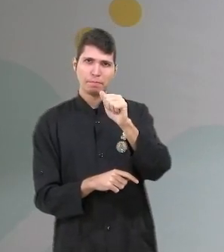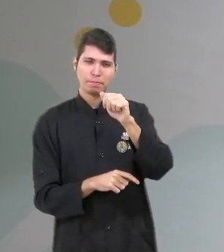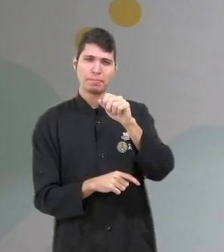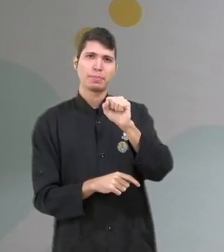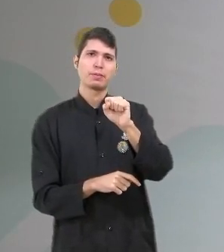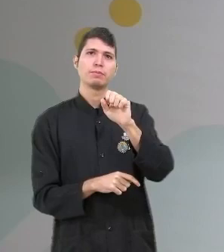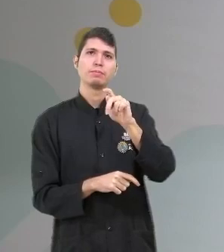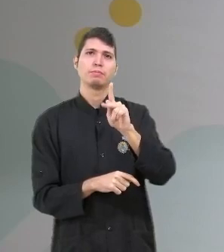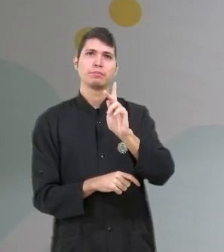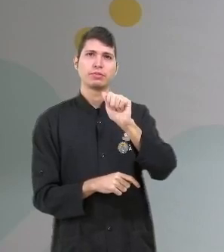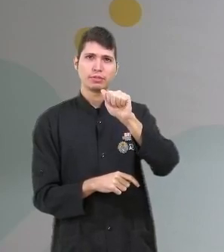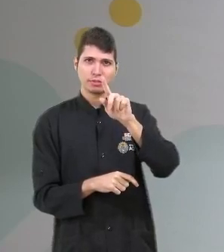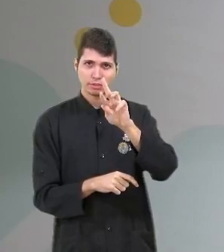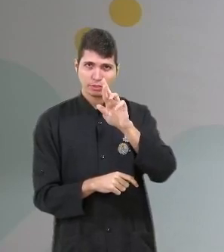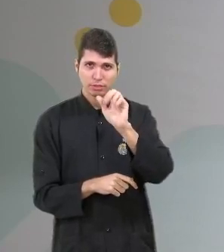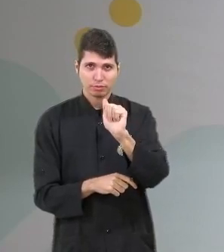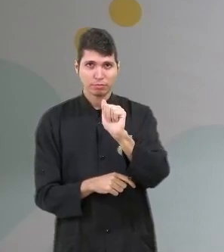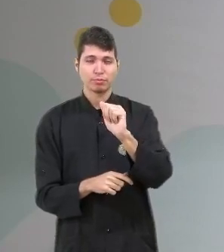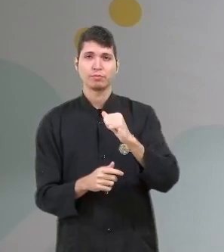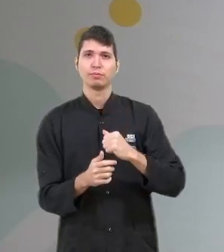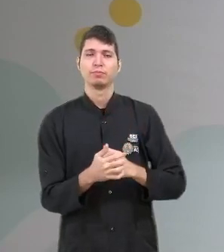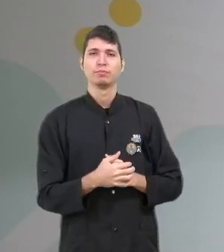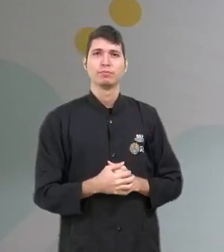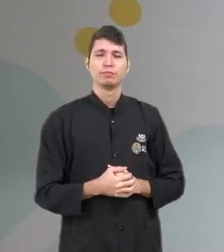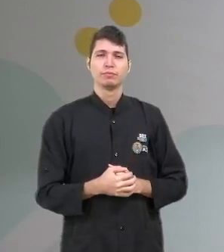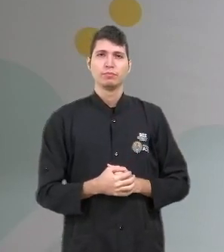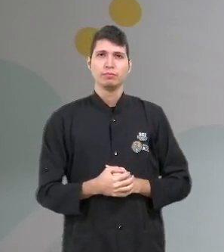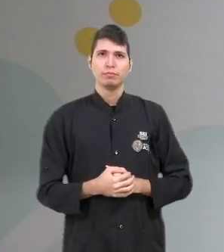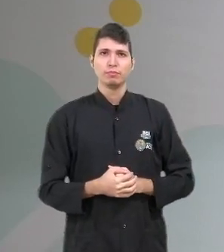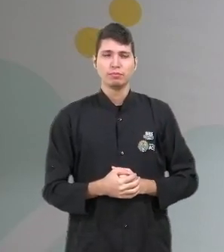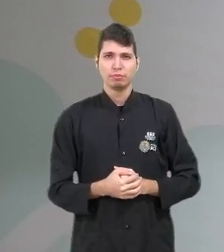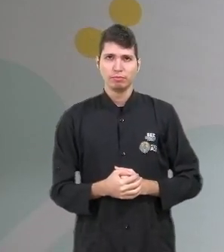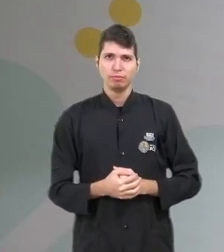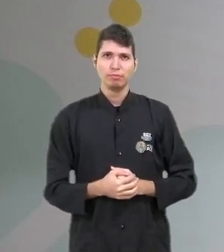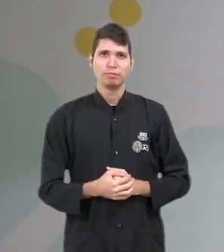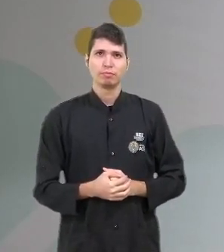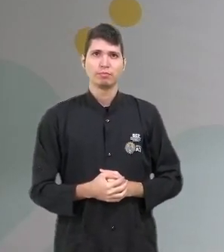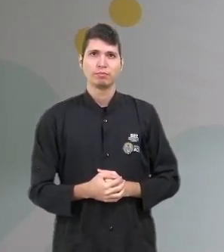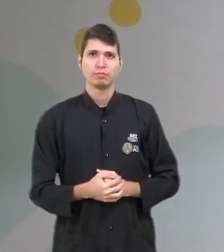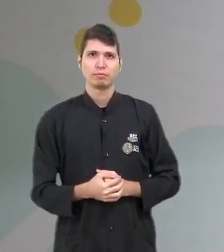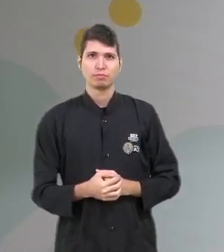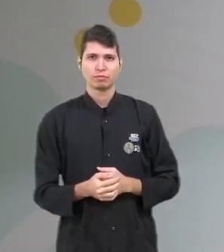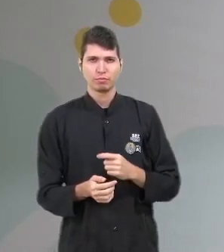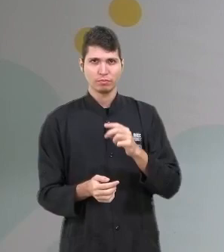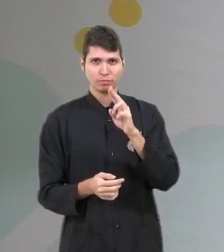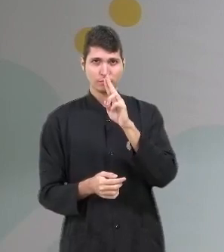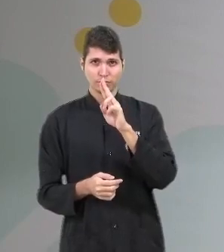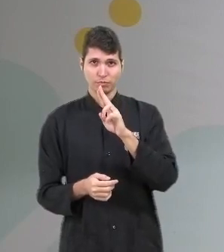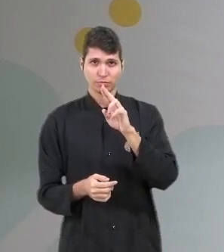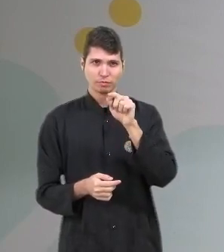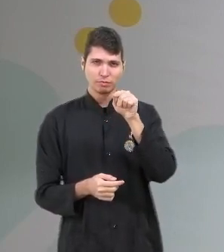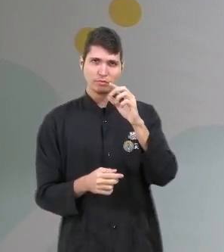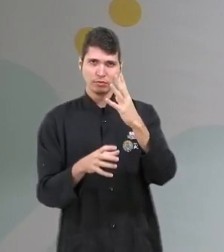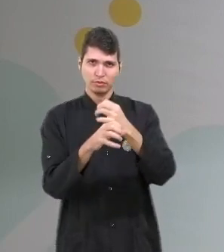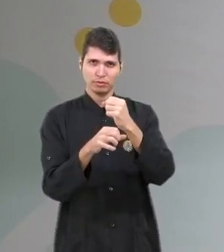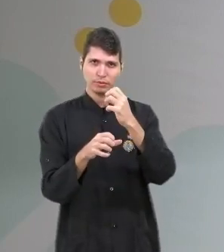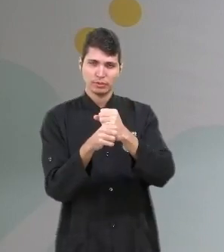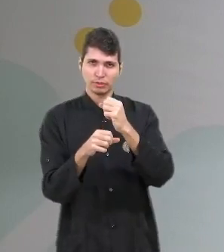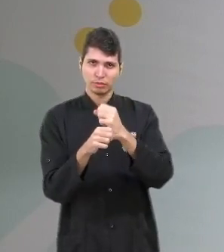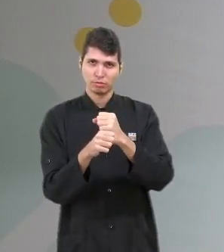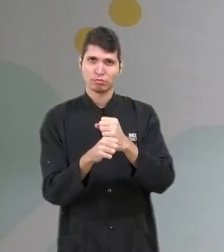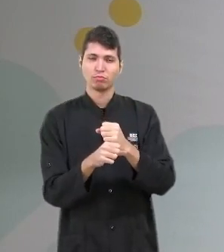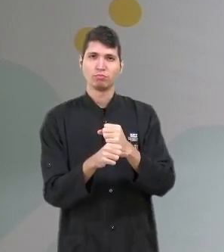vocês. Claro que o mais, se você não entender a minha dica, você vai lá no cálculo do básico, desenvolve o delta bonitinho, tá bom?